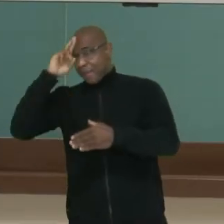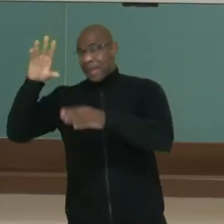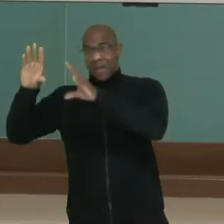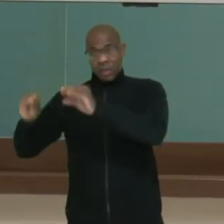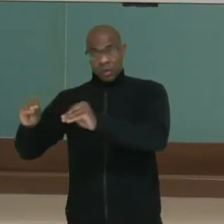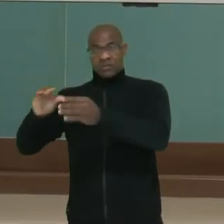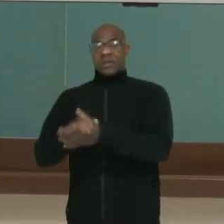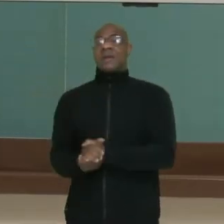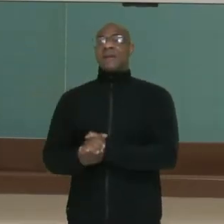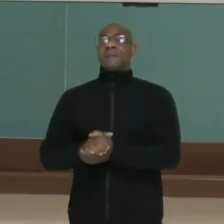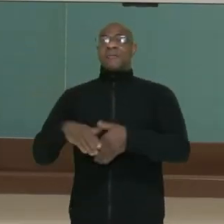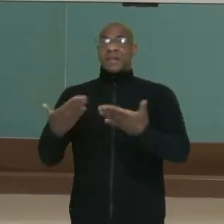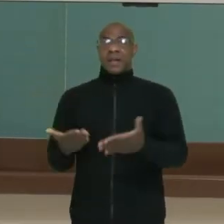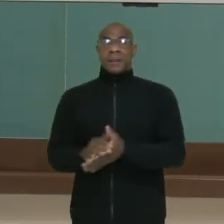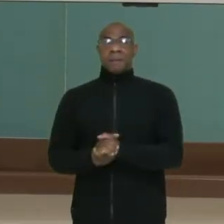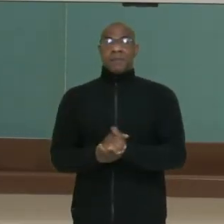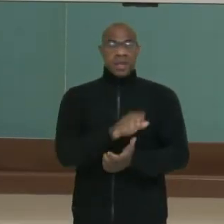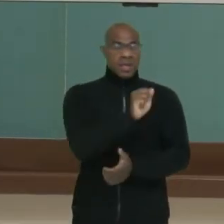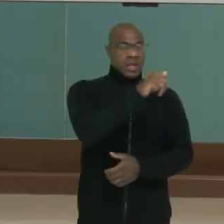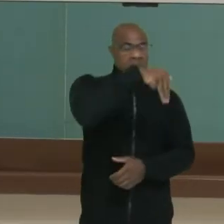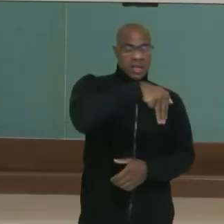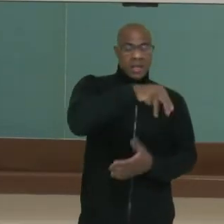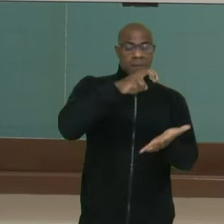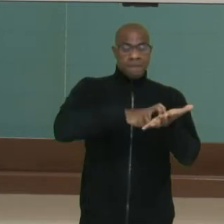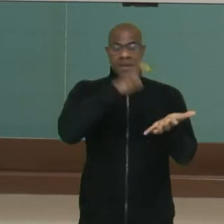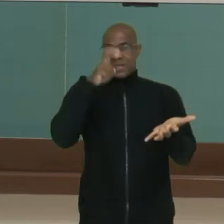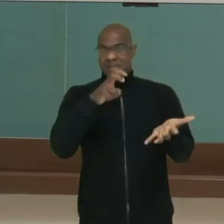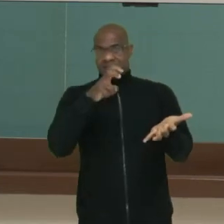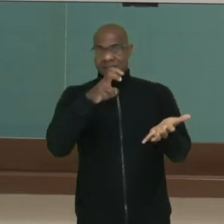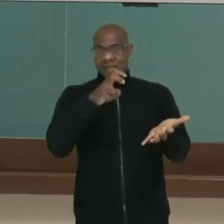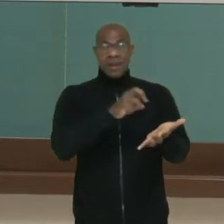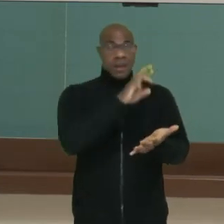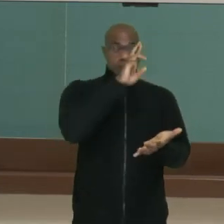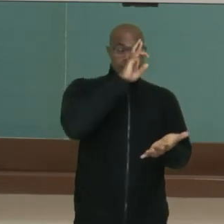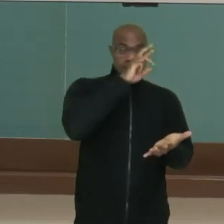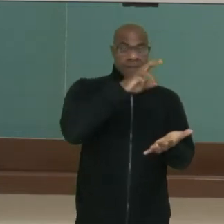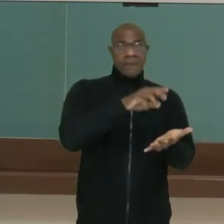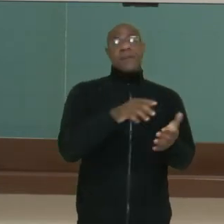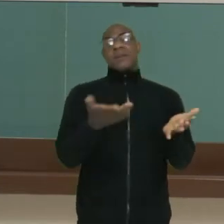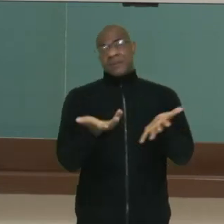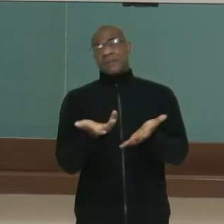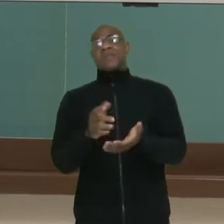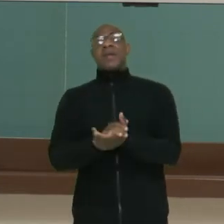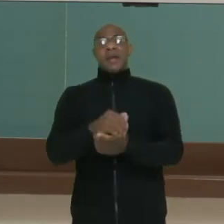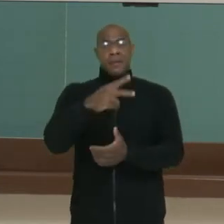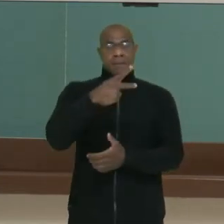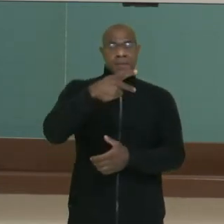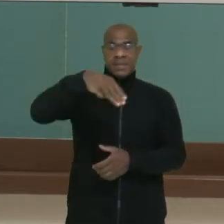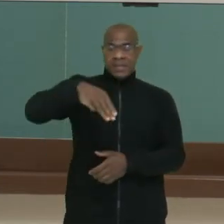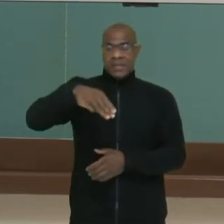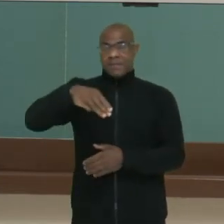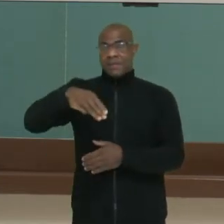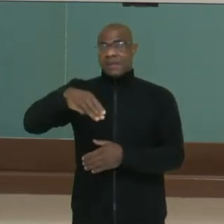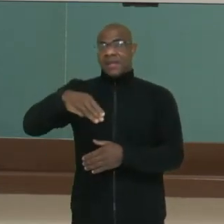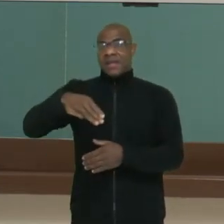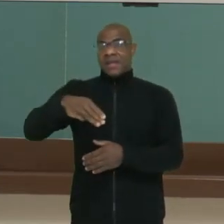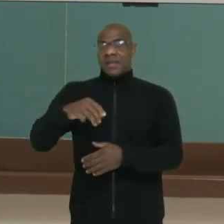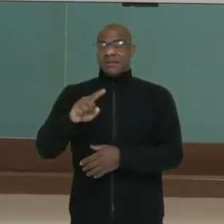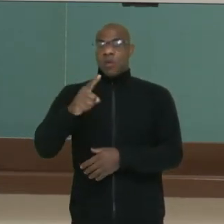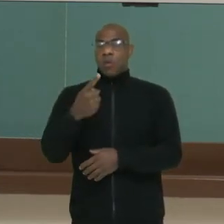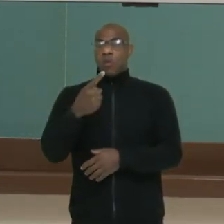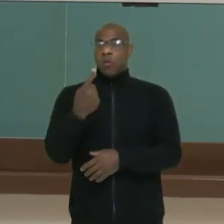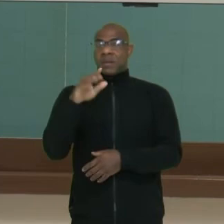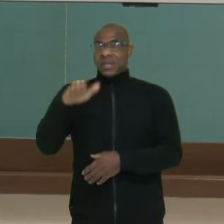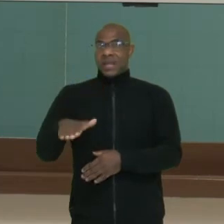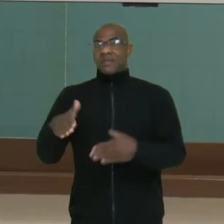nós usamos e-yan pela manhã, usamos o p-yan depois, né? A partir da tarde e também